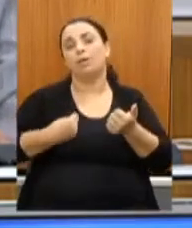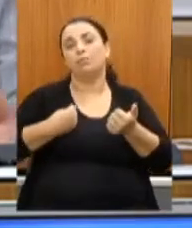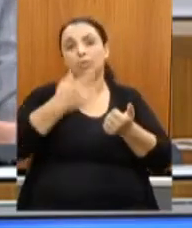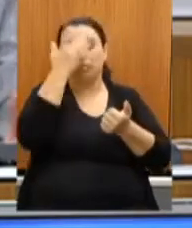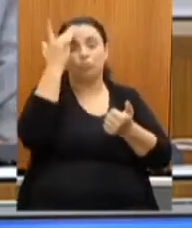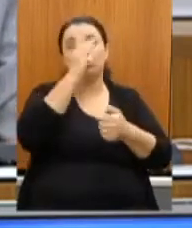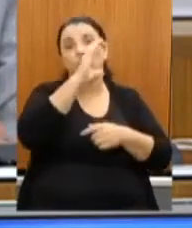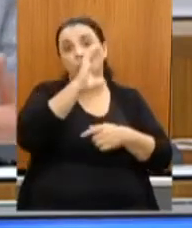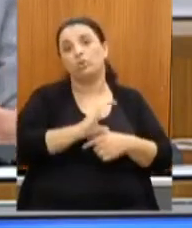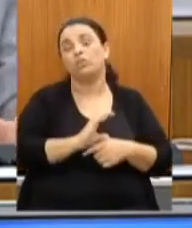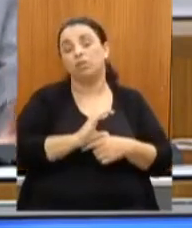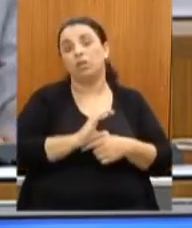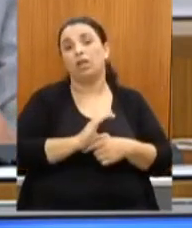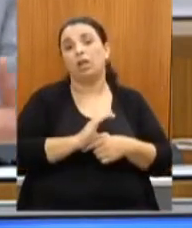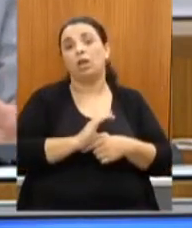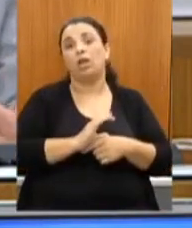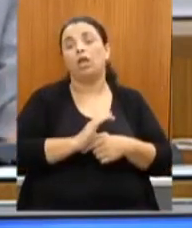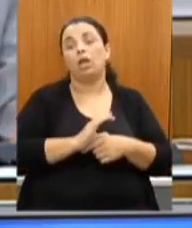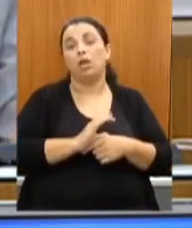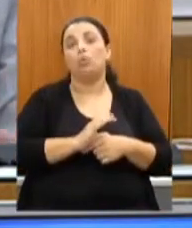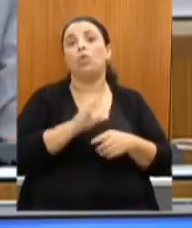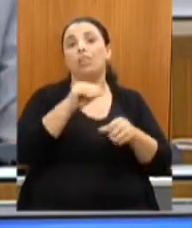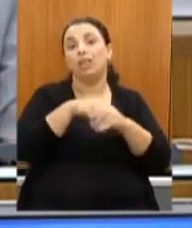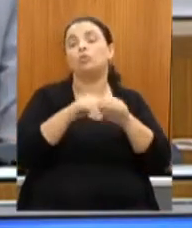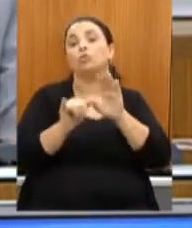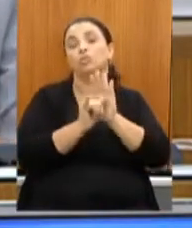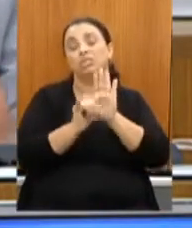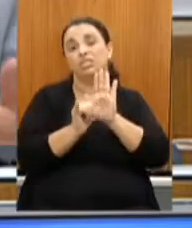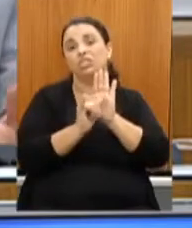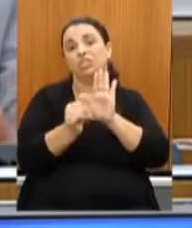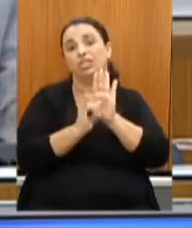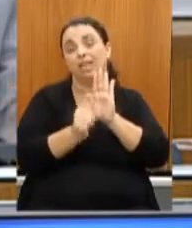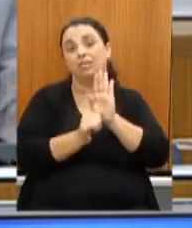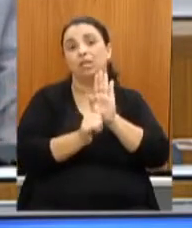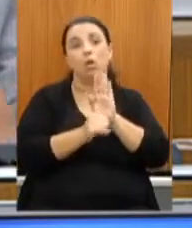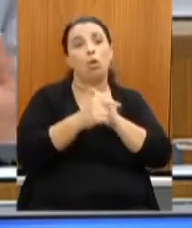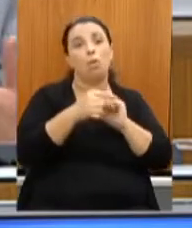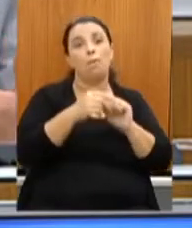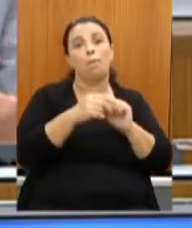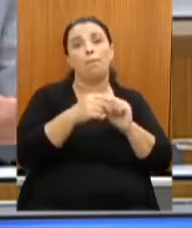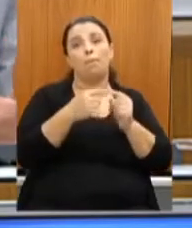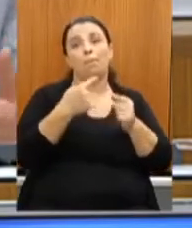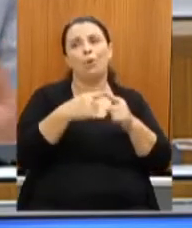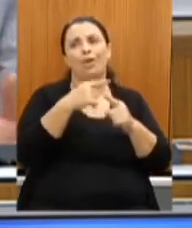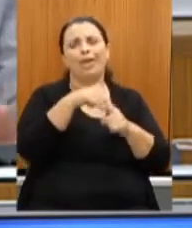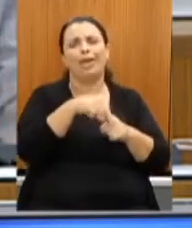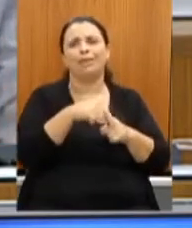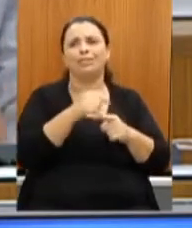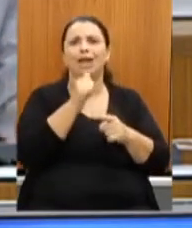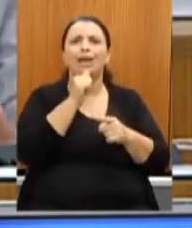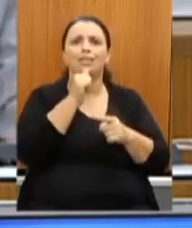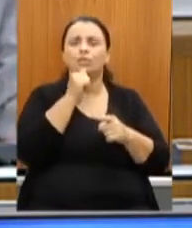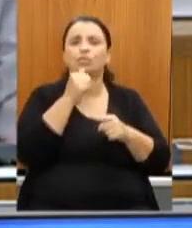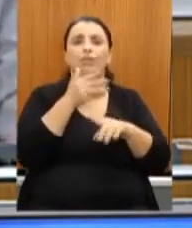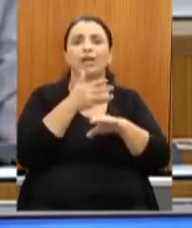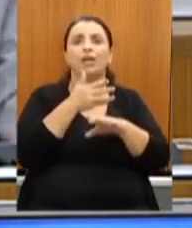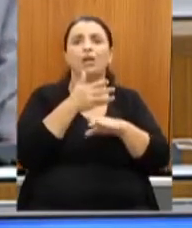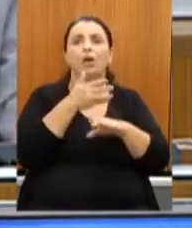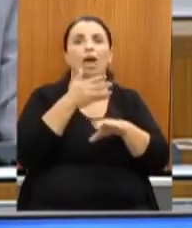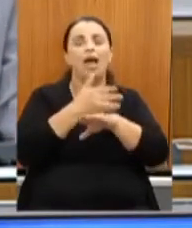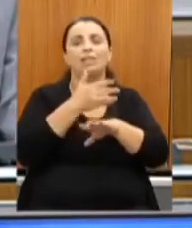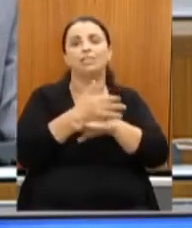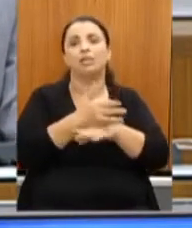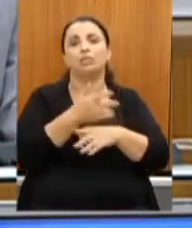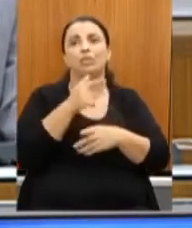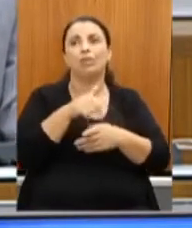quais eles não tiveram acesso, então, não há nenhum meio ilegal nessa